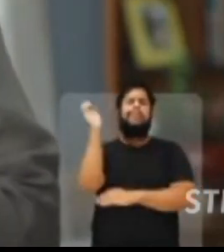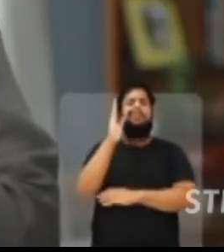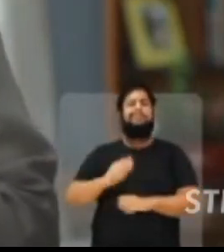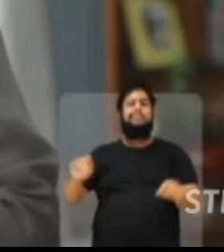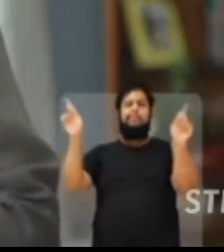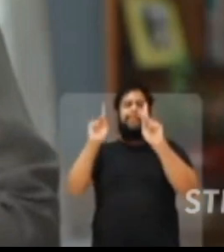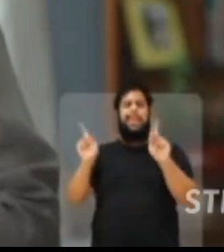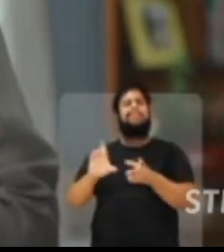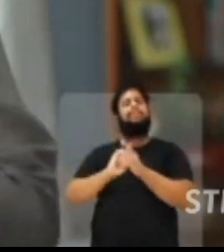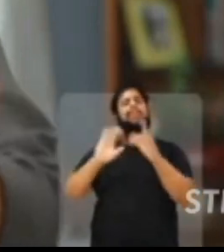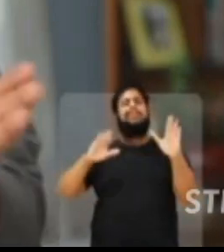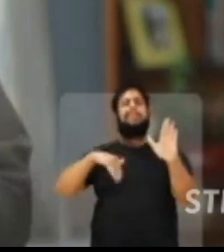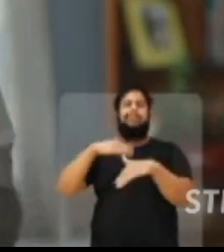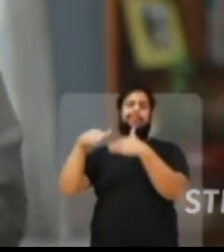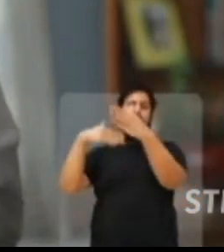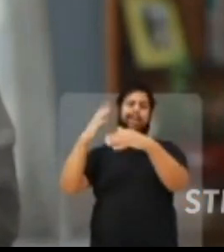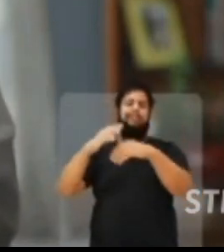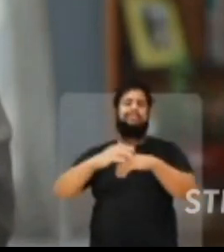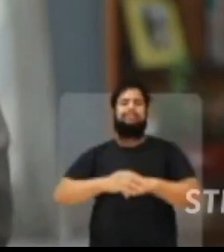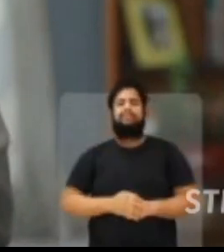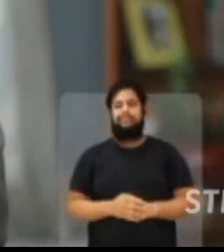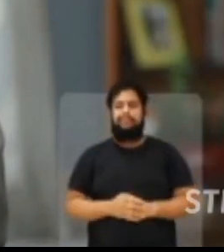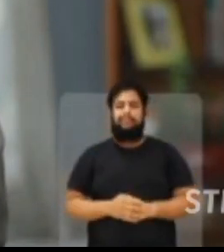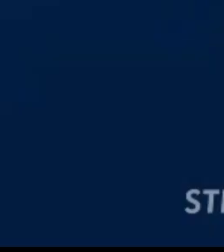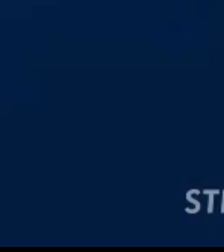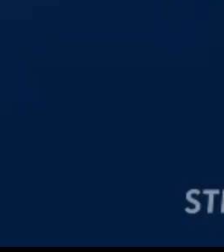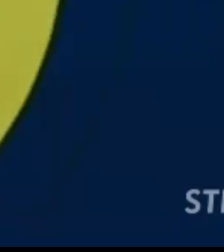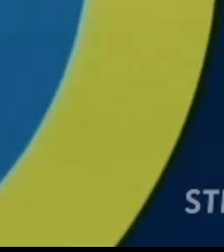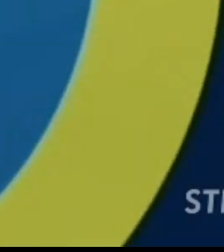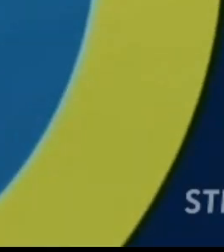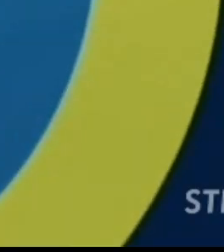por um Brasil de paz, democracia e prosperidade.